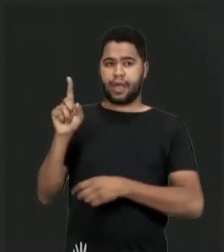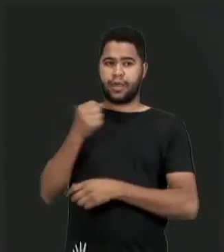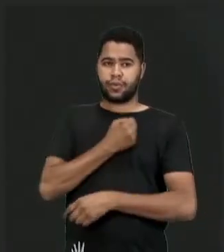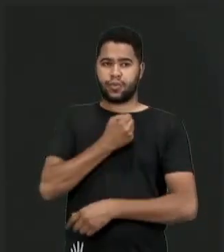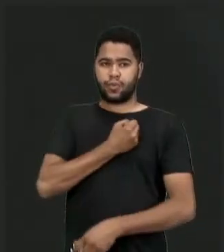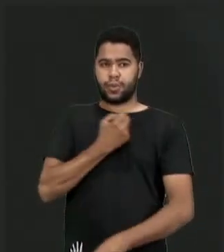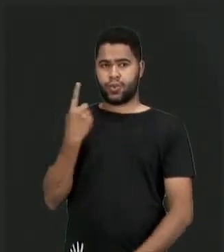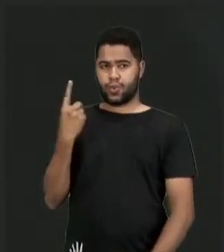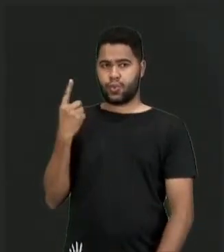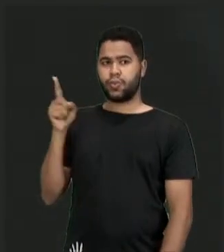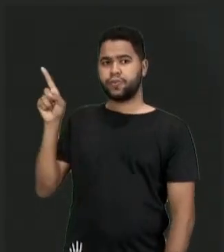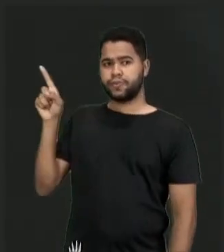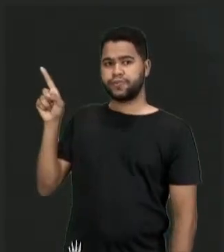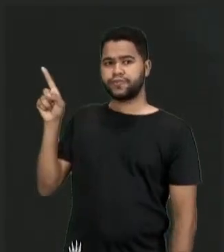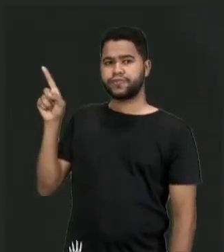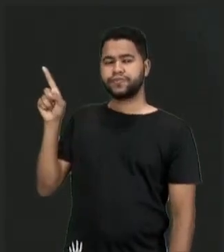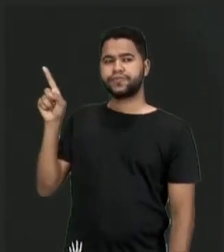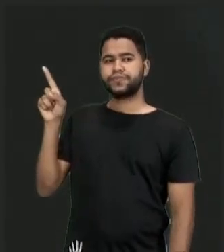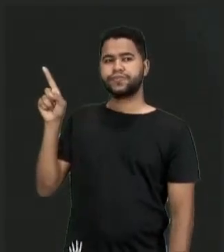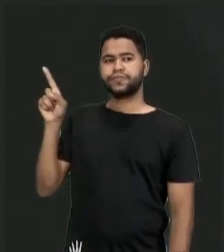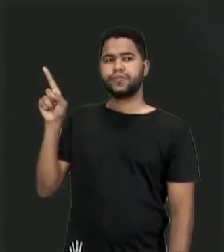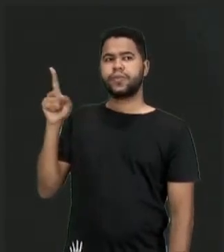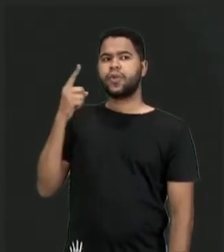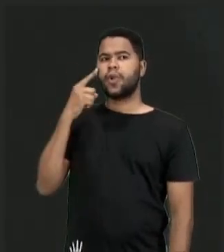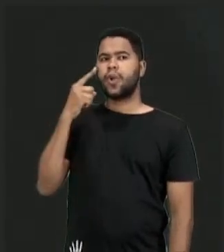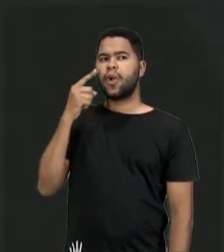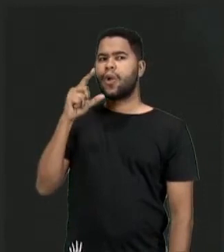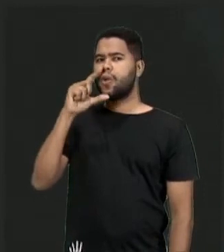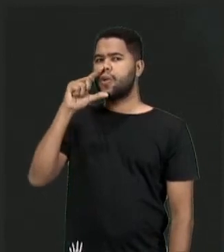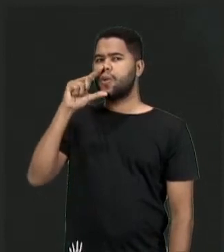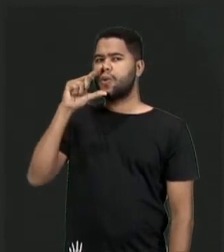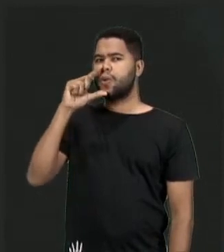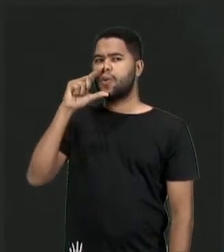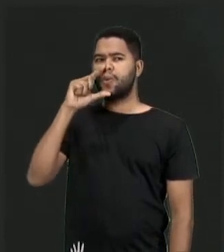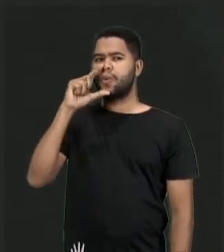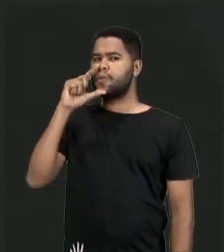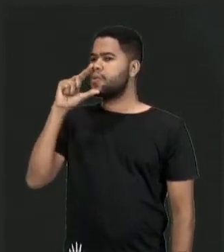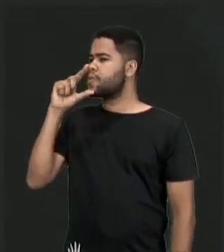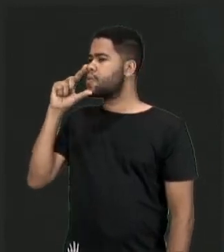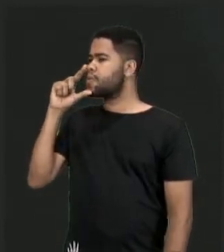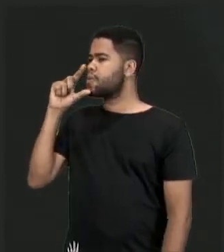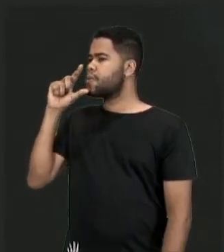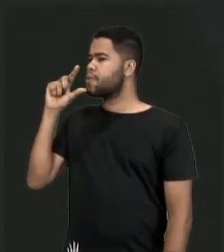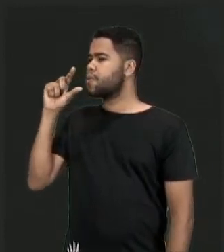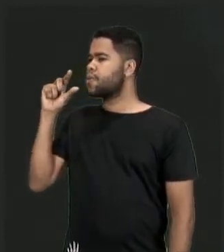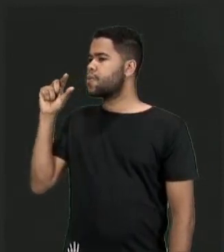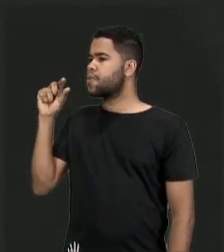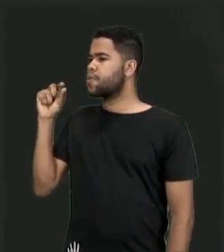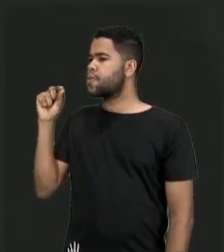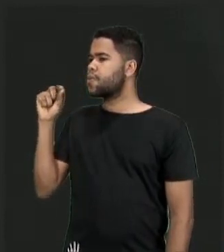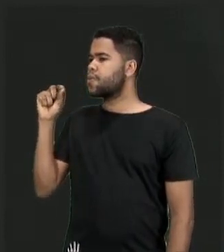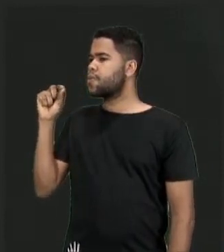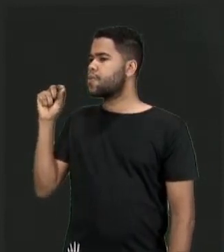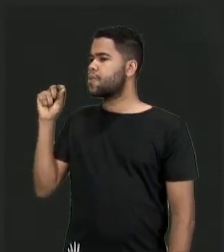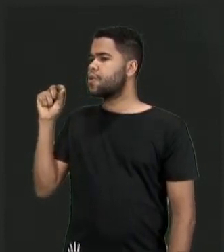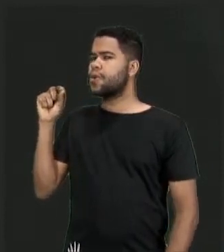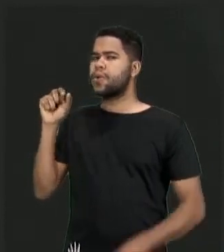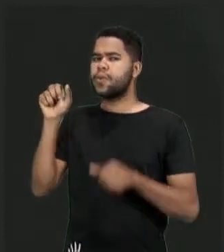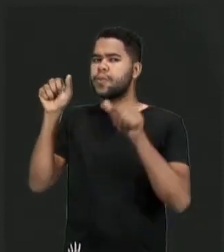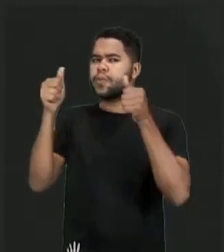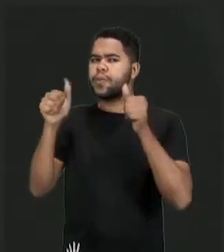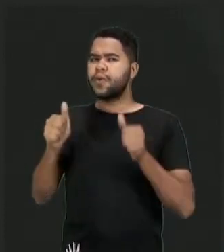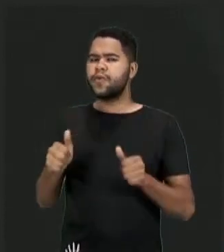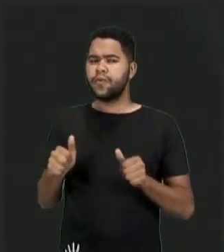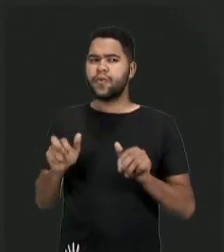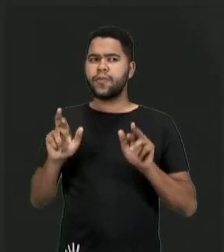párvula, olha o bico, nós temos um bico, olha, com uma curvatura diferente, um